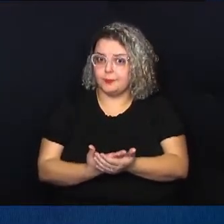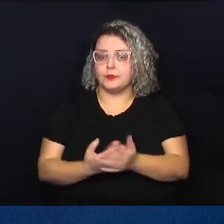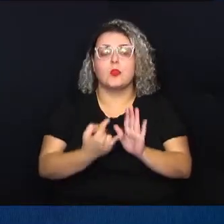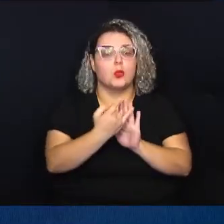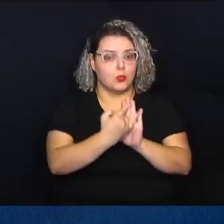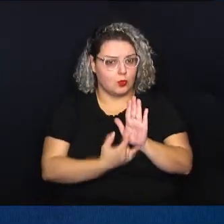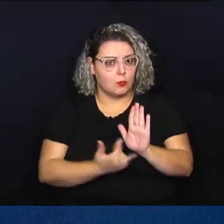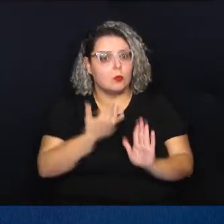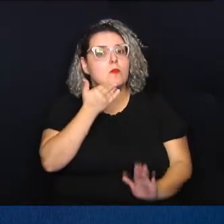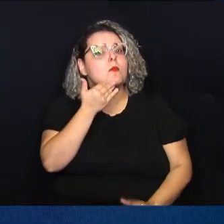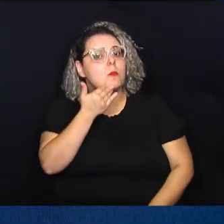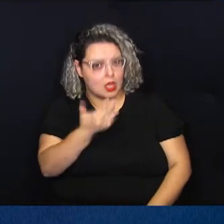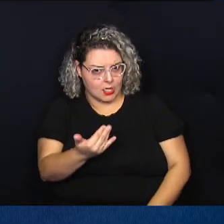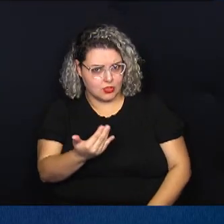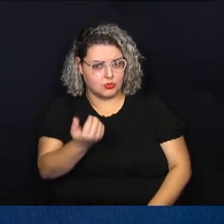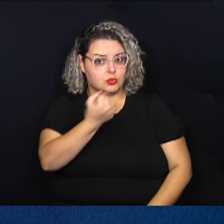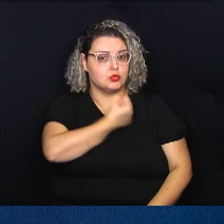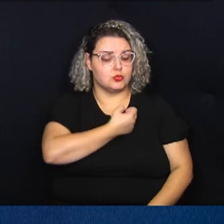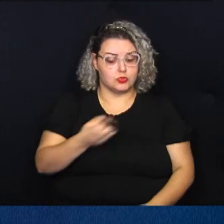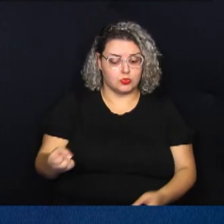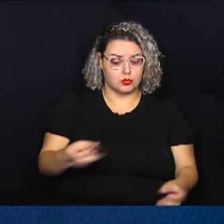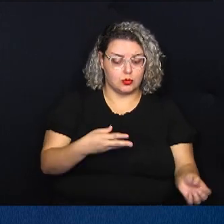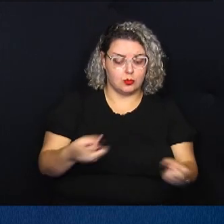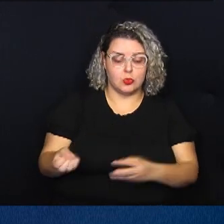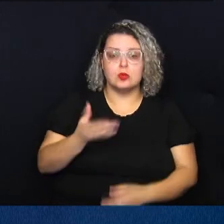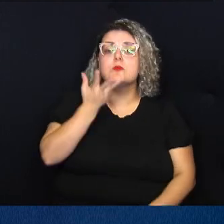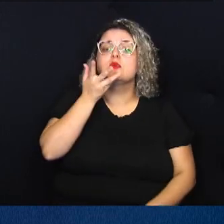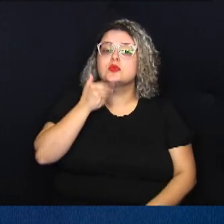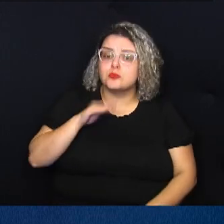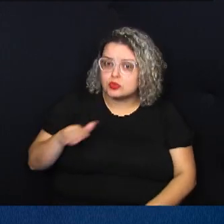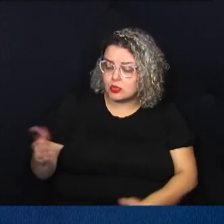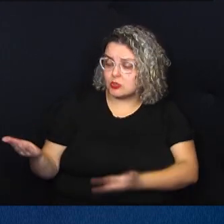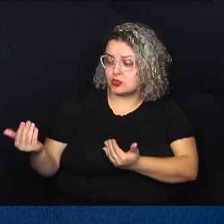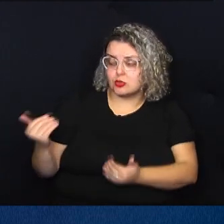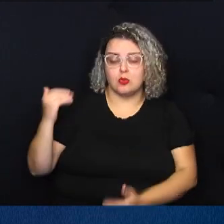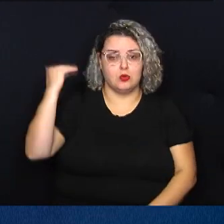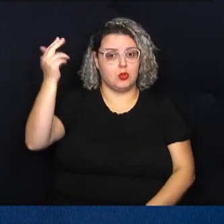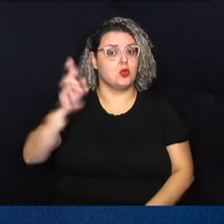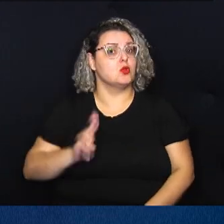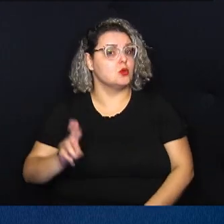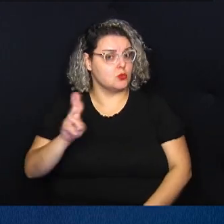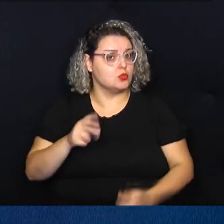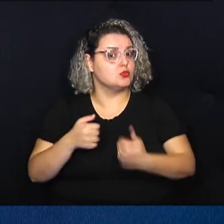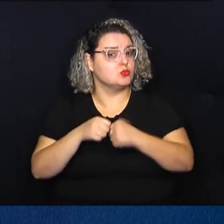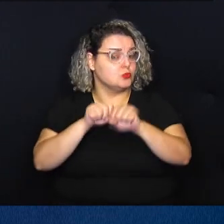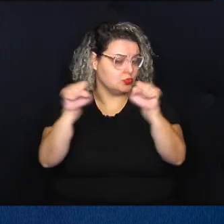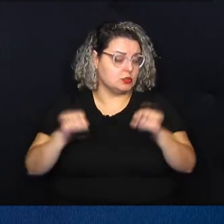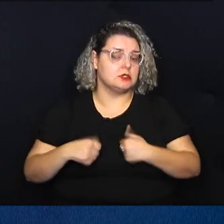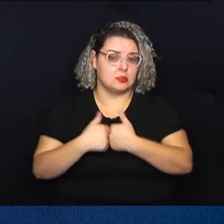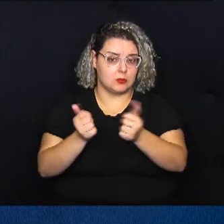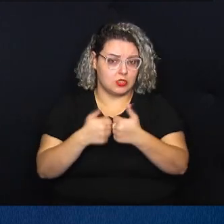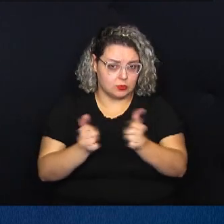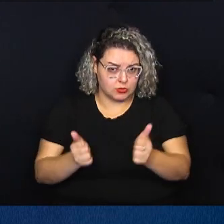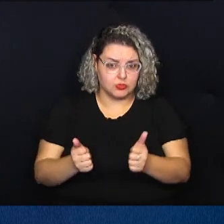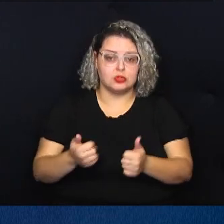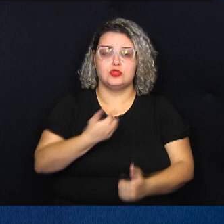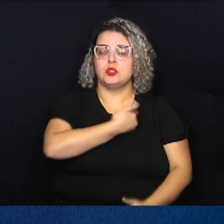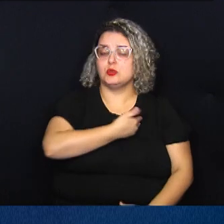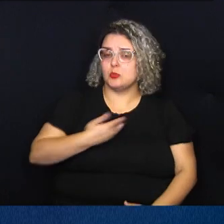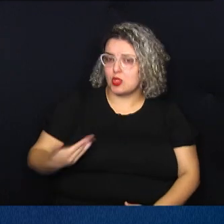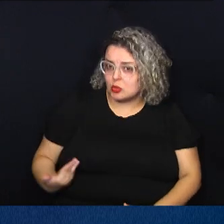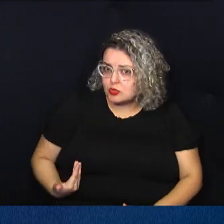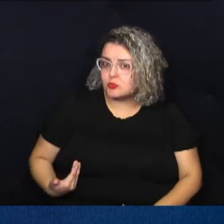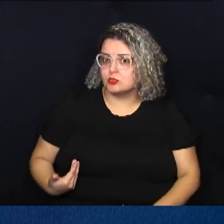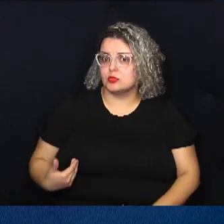ele solicita o número atual de crianças, jovens e adultos que utilizam o sistema de transporte do município para